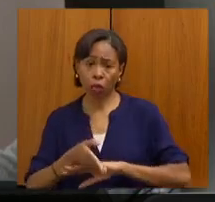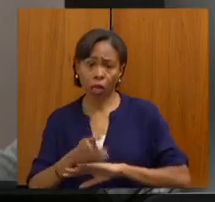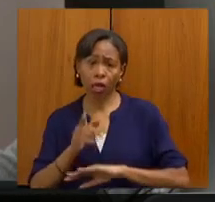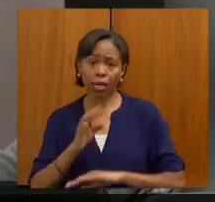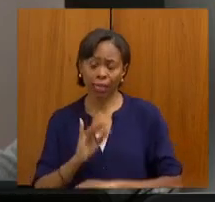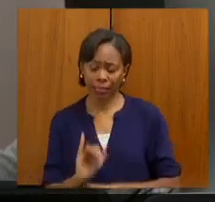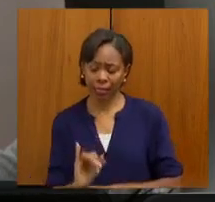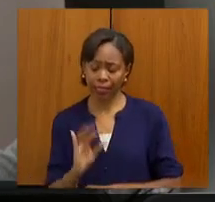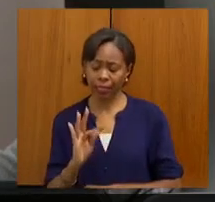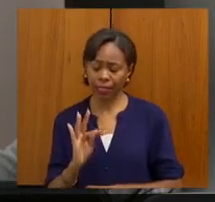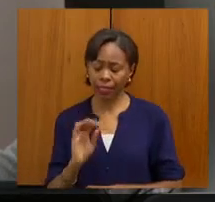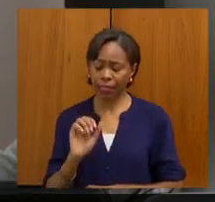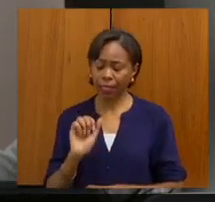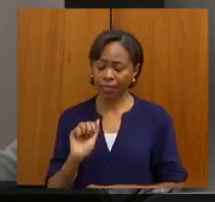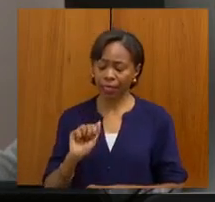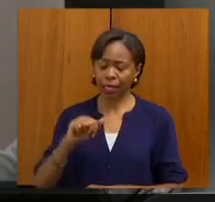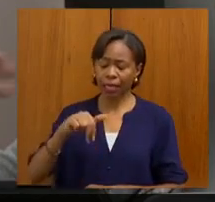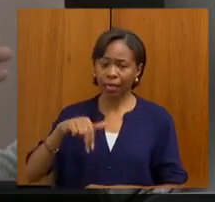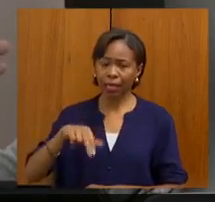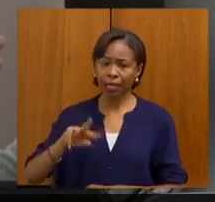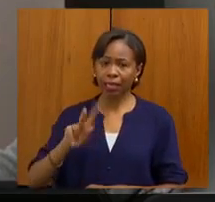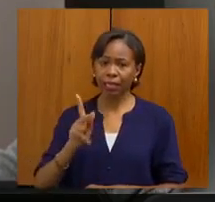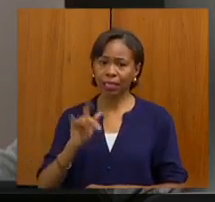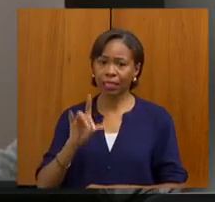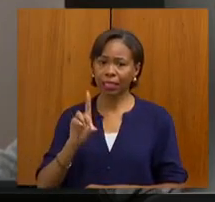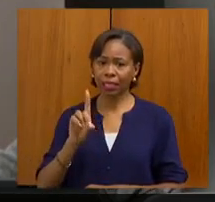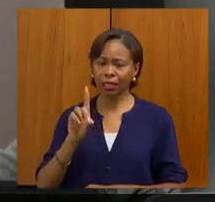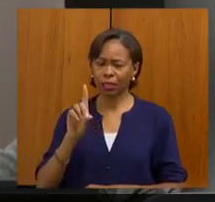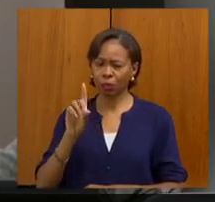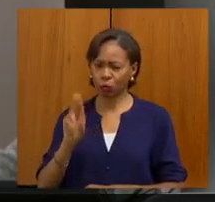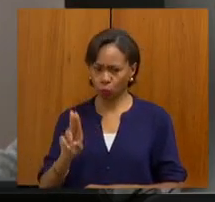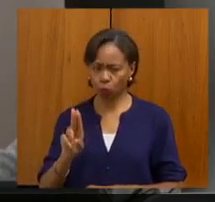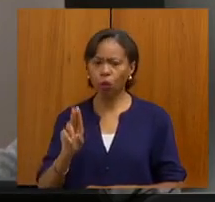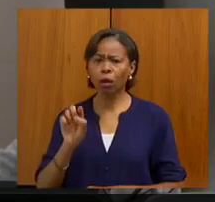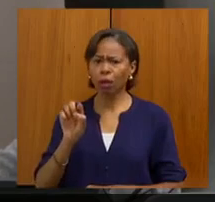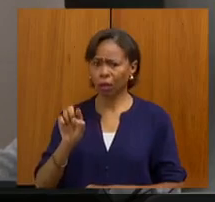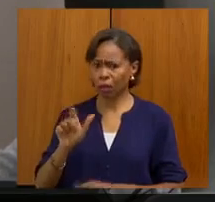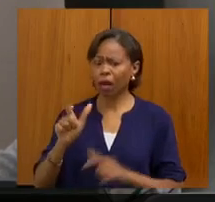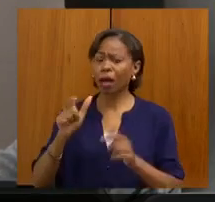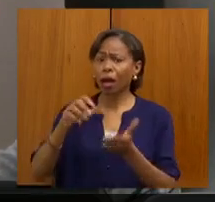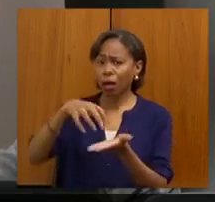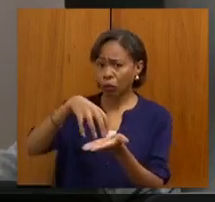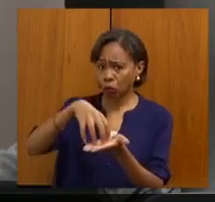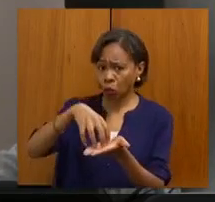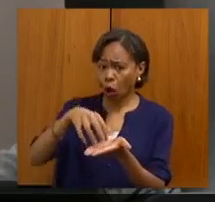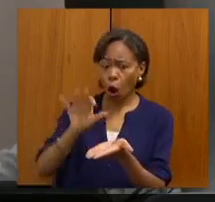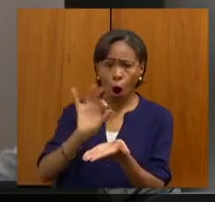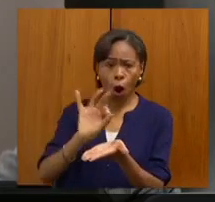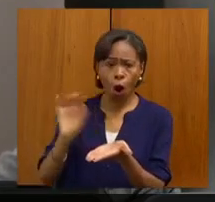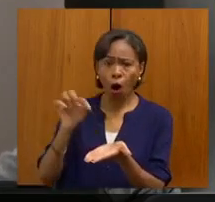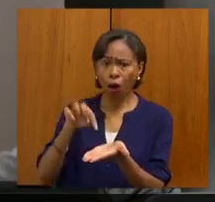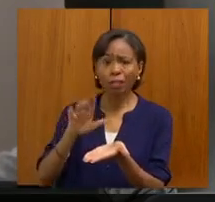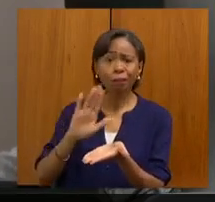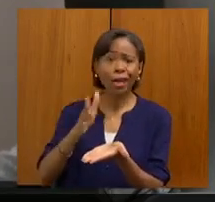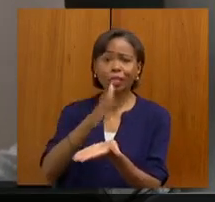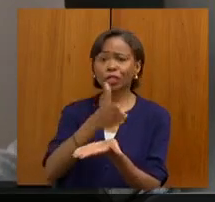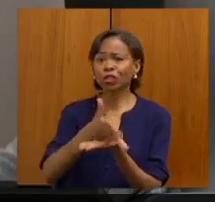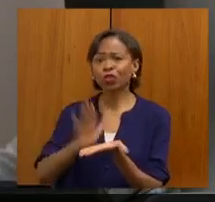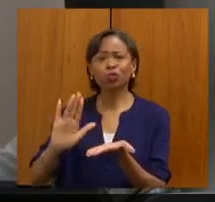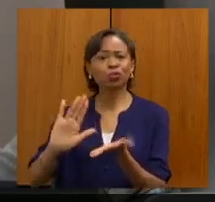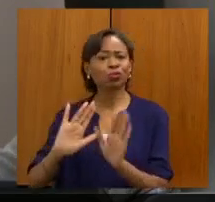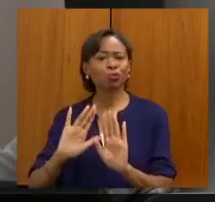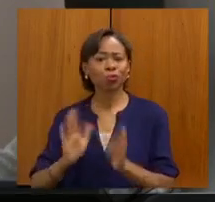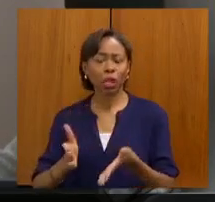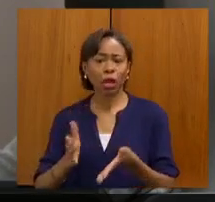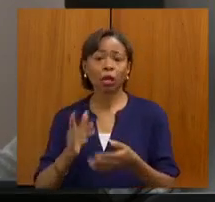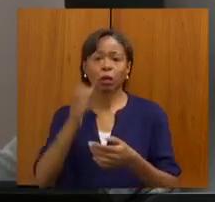Itanhandu, e lá construíram uma estrutura maravilhosa, e que vai ser desmontada, já foi desmontada. Os prefeitos da região se uniram,